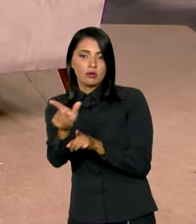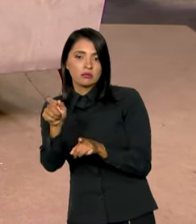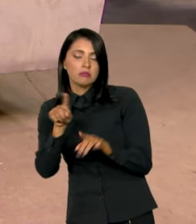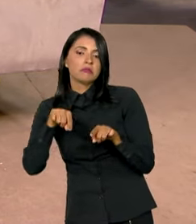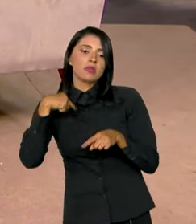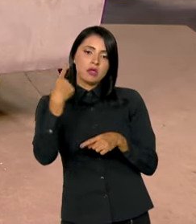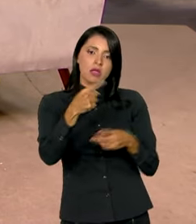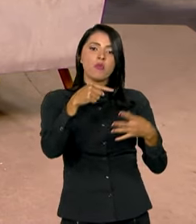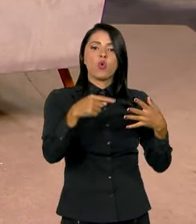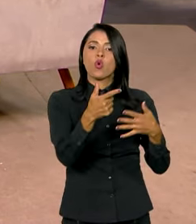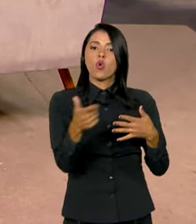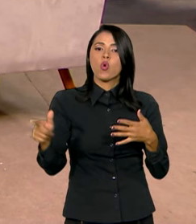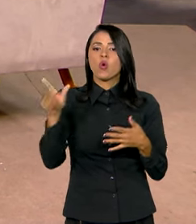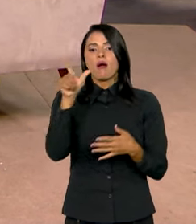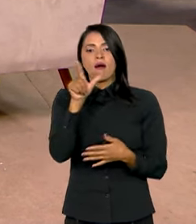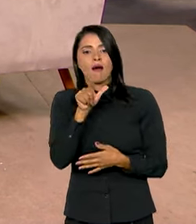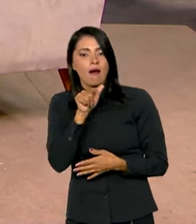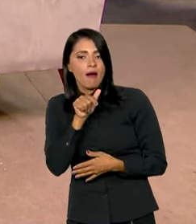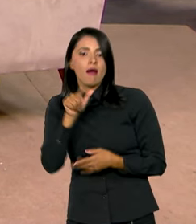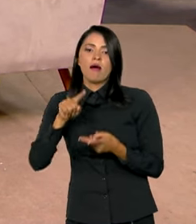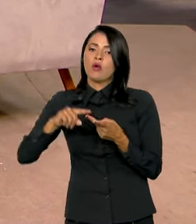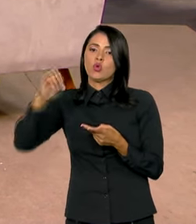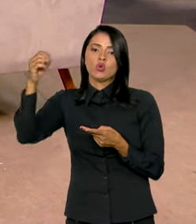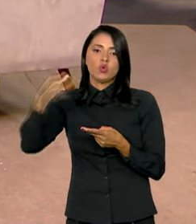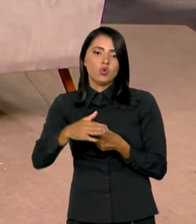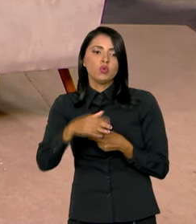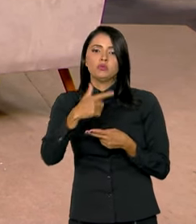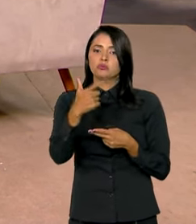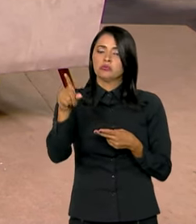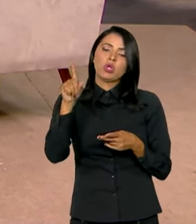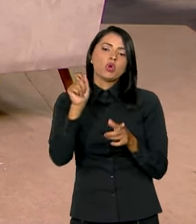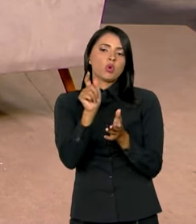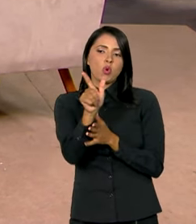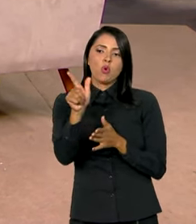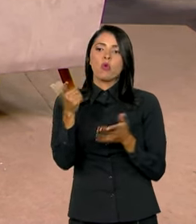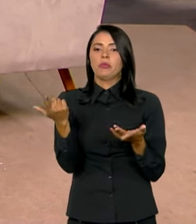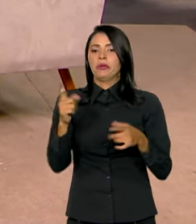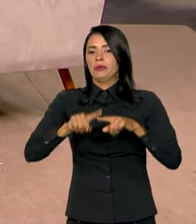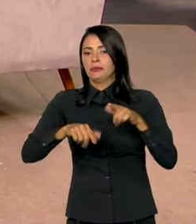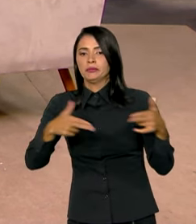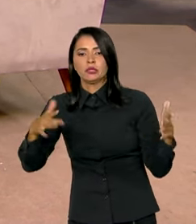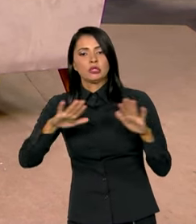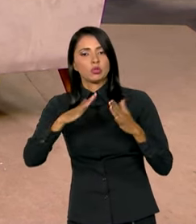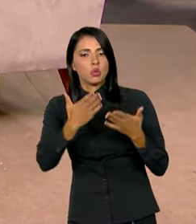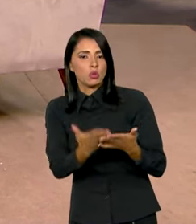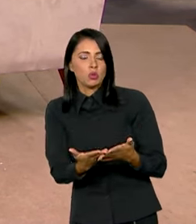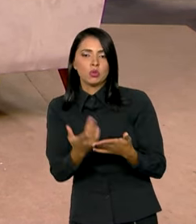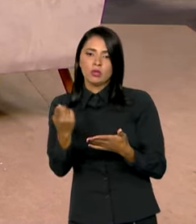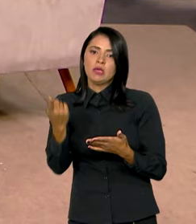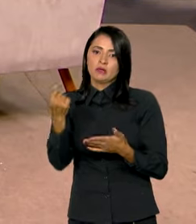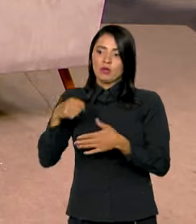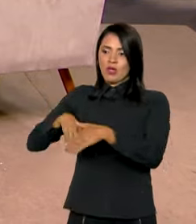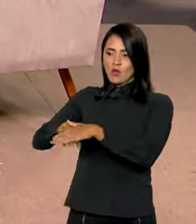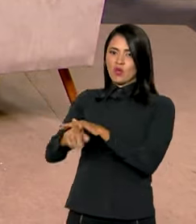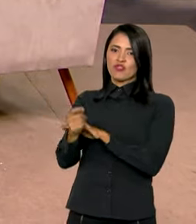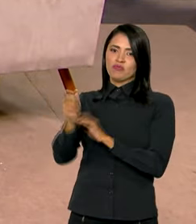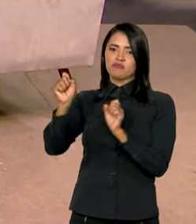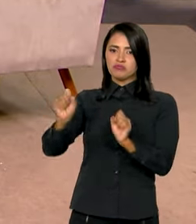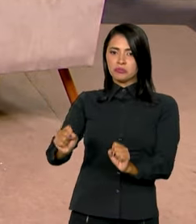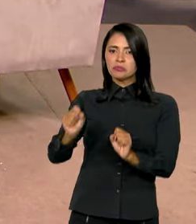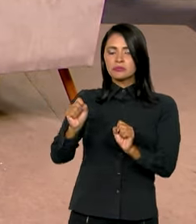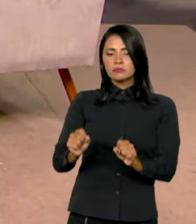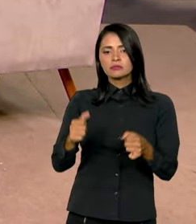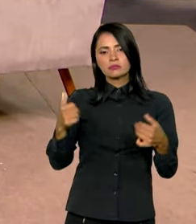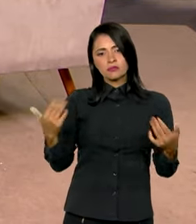depois ela paga as contas de água, de luz, e que sobra? Ela compra o material escolar, se ela puder guardar um dinheirinho, ela guarda. No